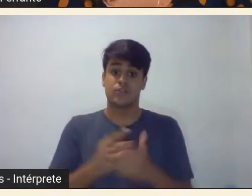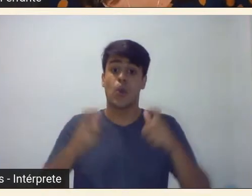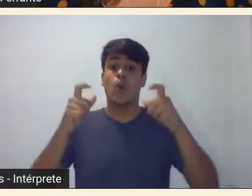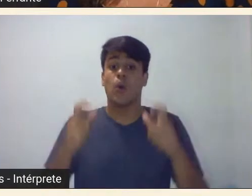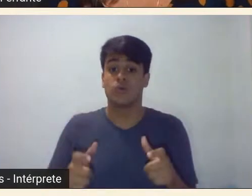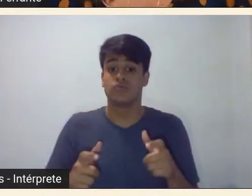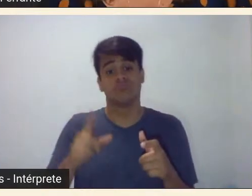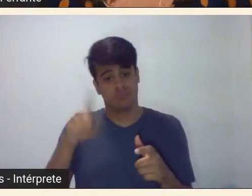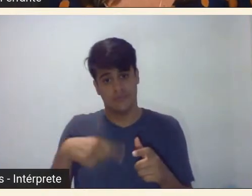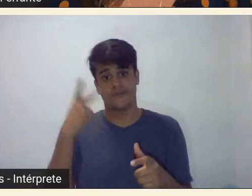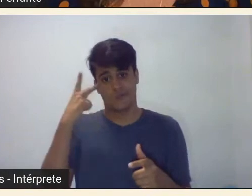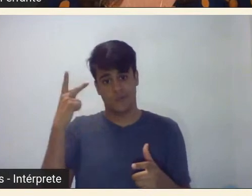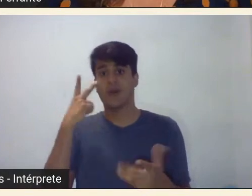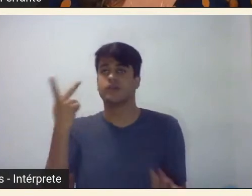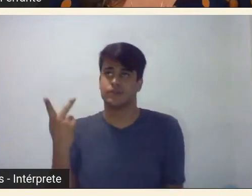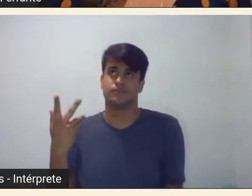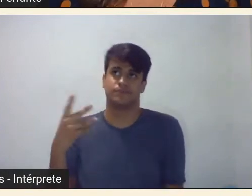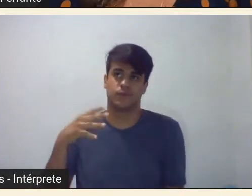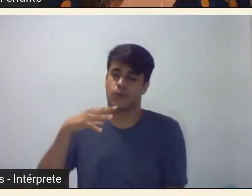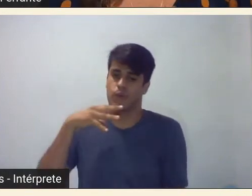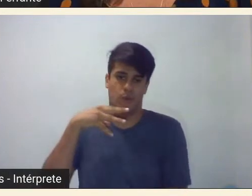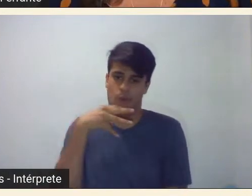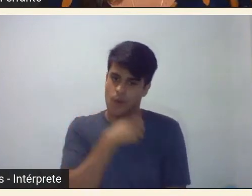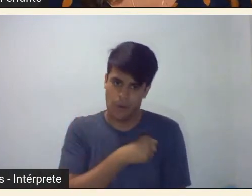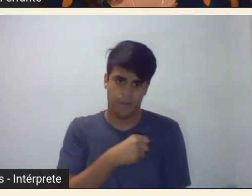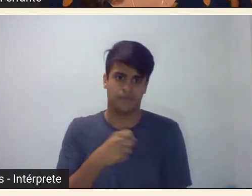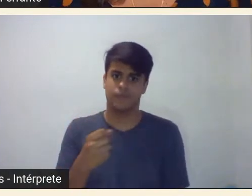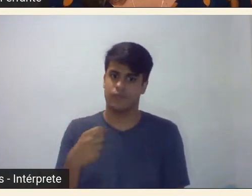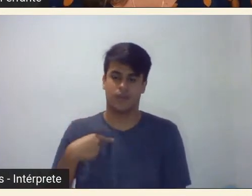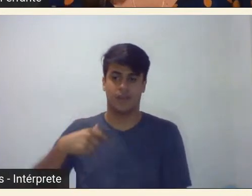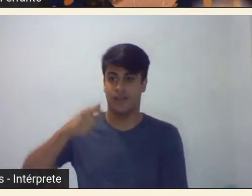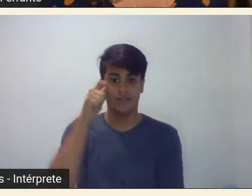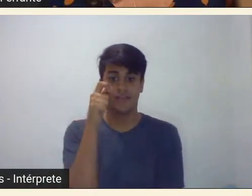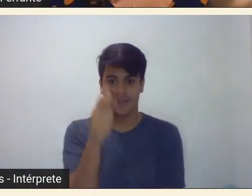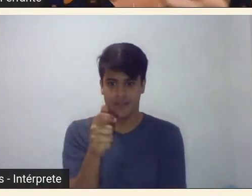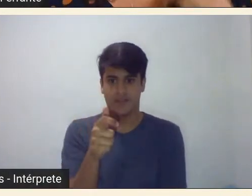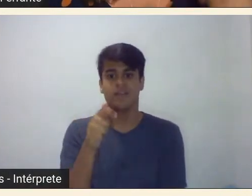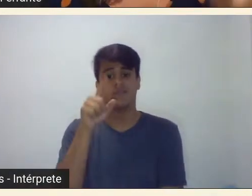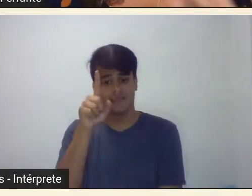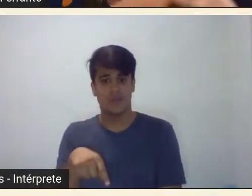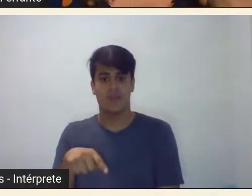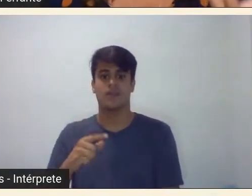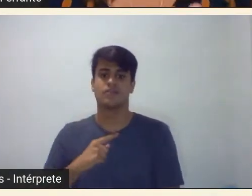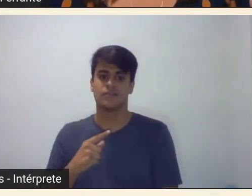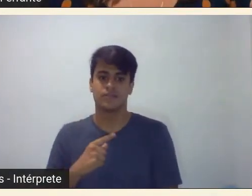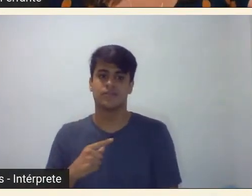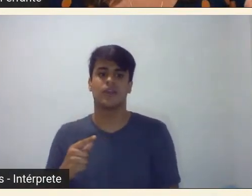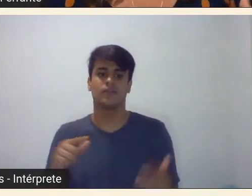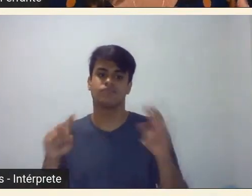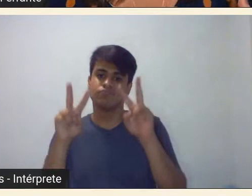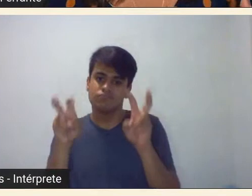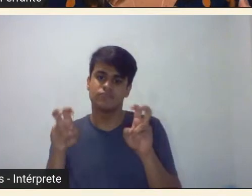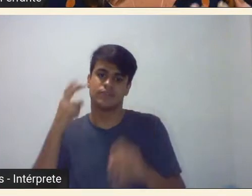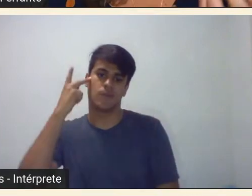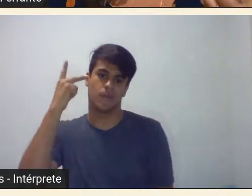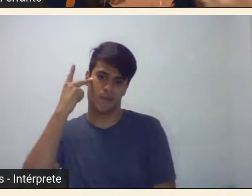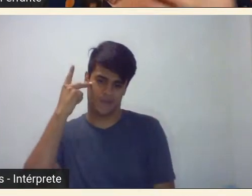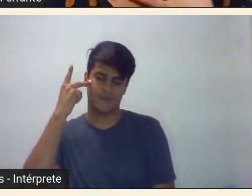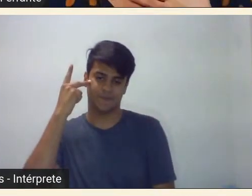obviamente a glutina maior interesse em relação à temática de Paulo